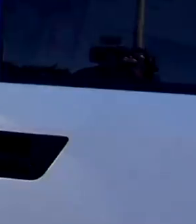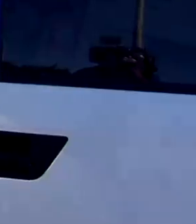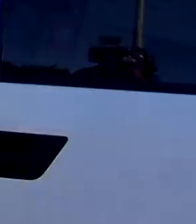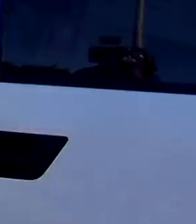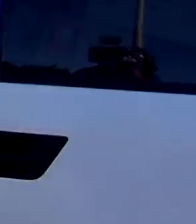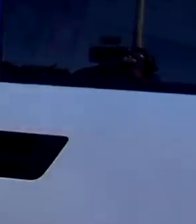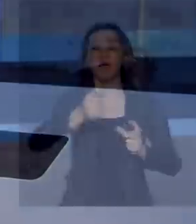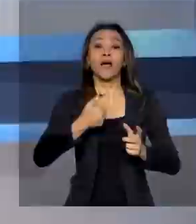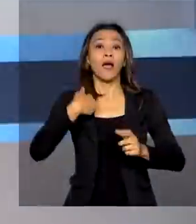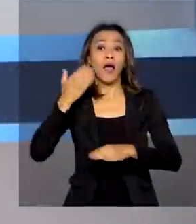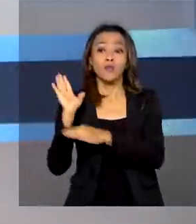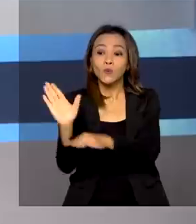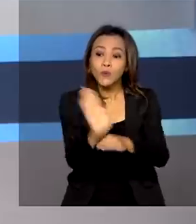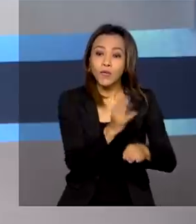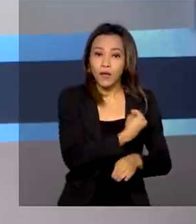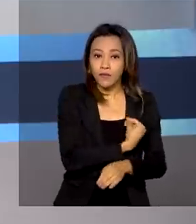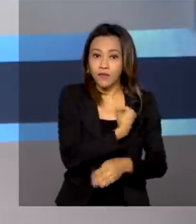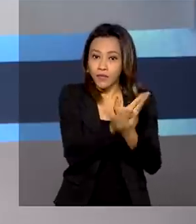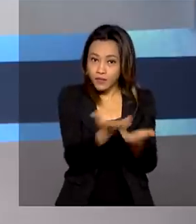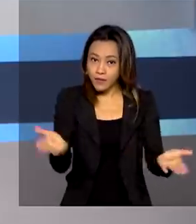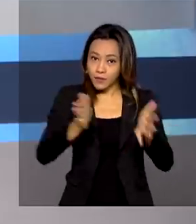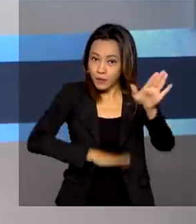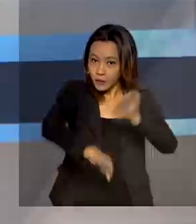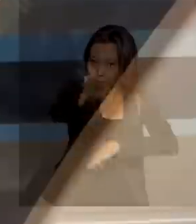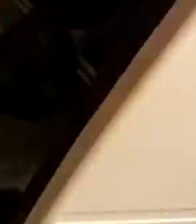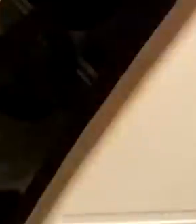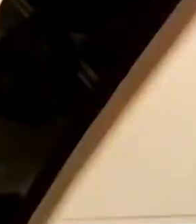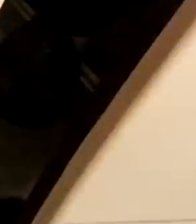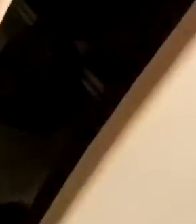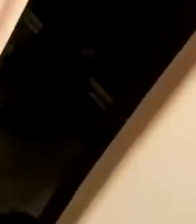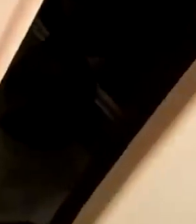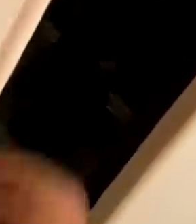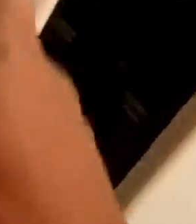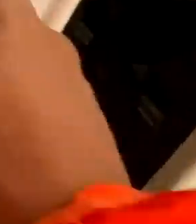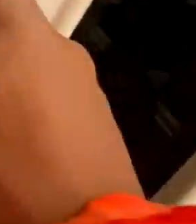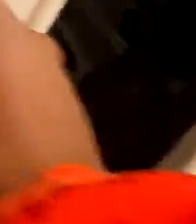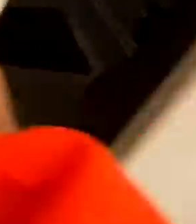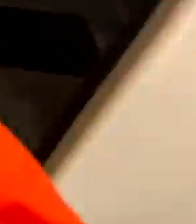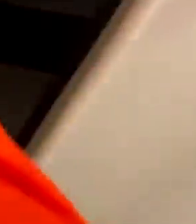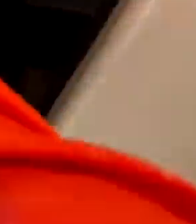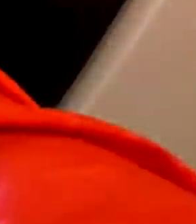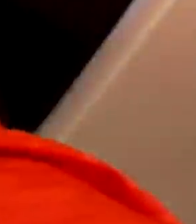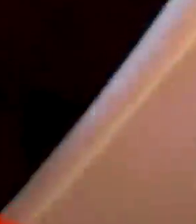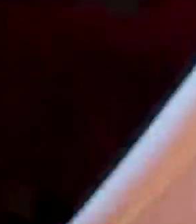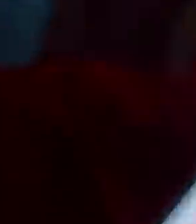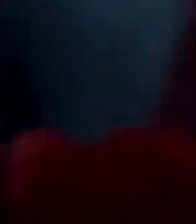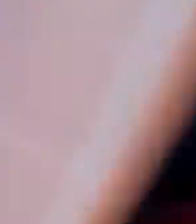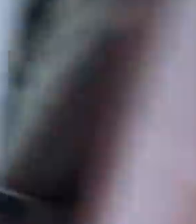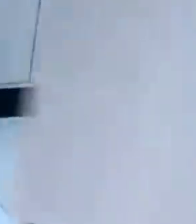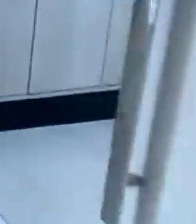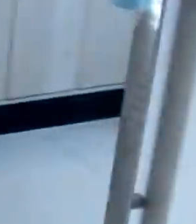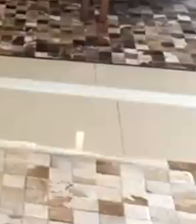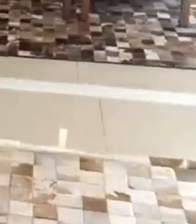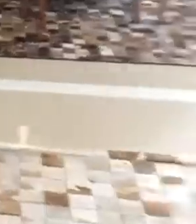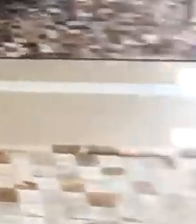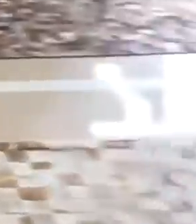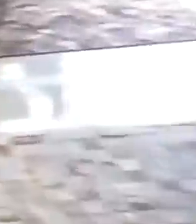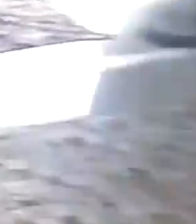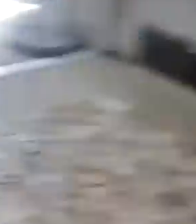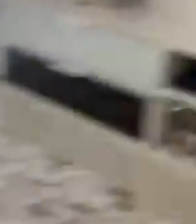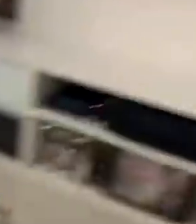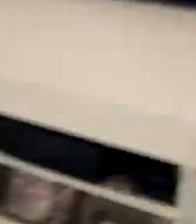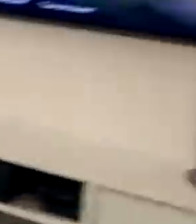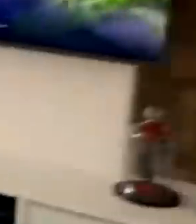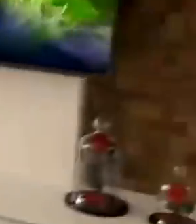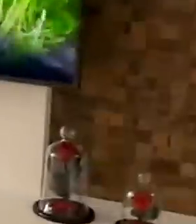vidas no trânsito. E veja também. Na segunda reportagem especial sobre as telecomunicações no país, você vai